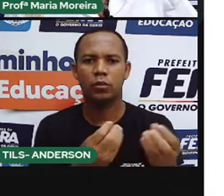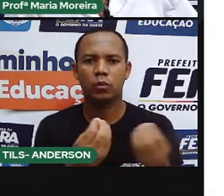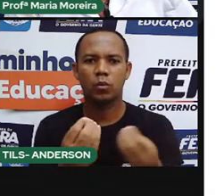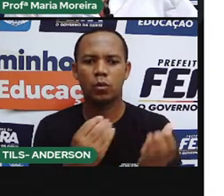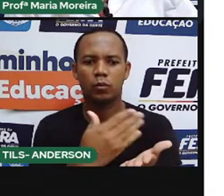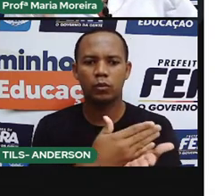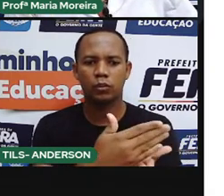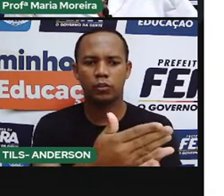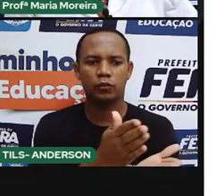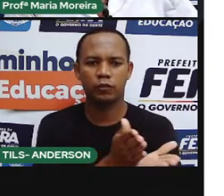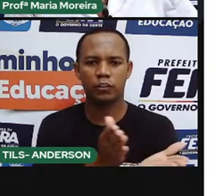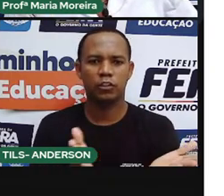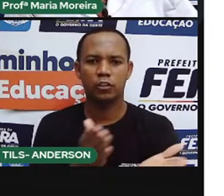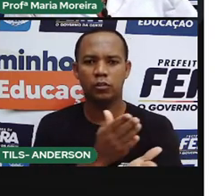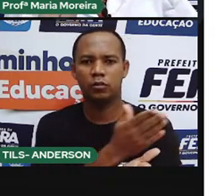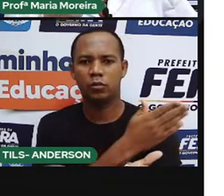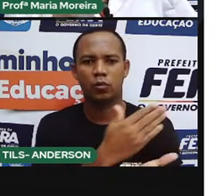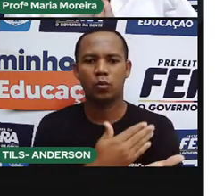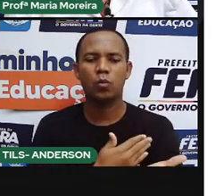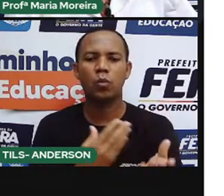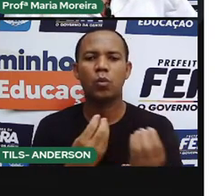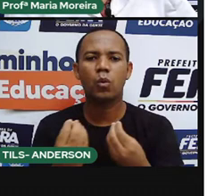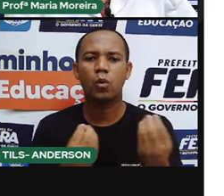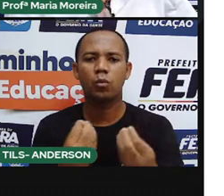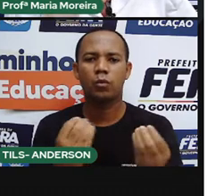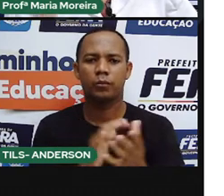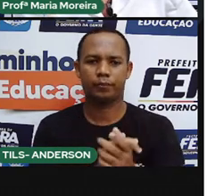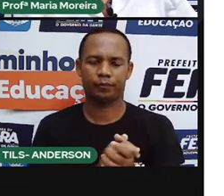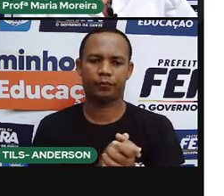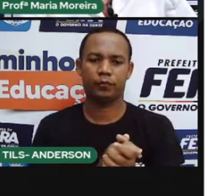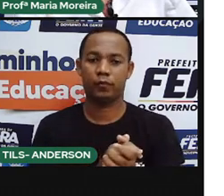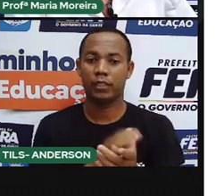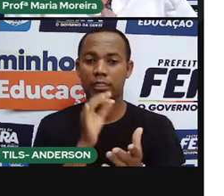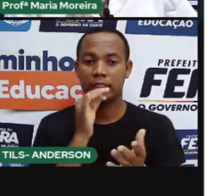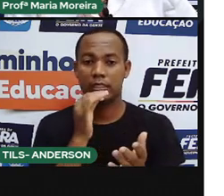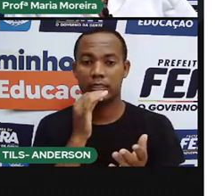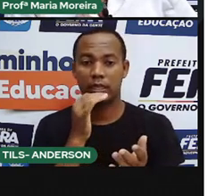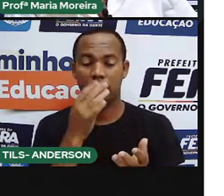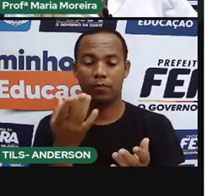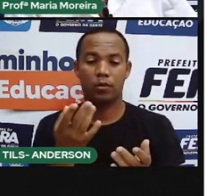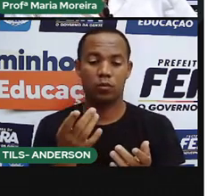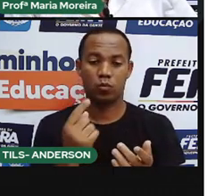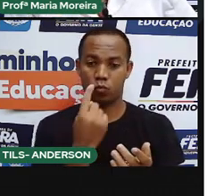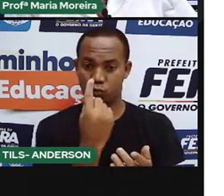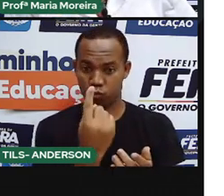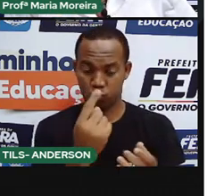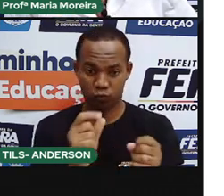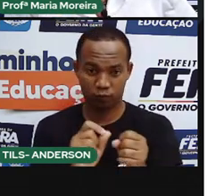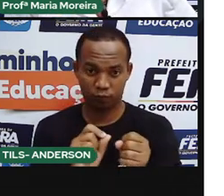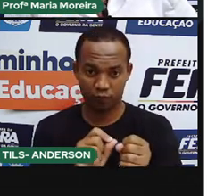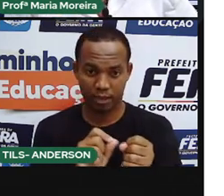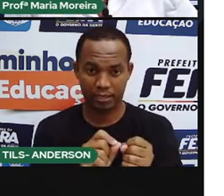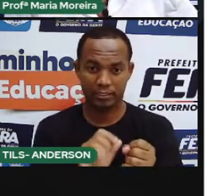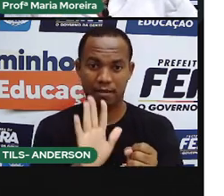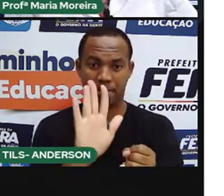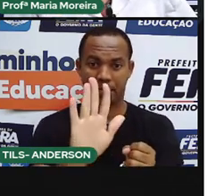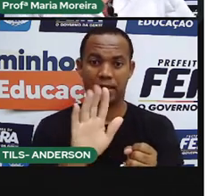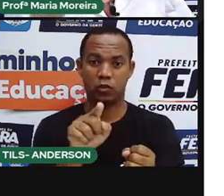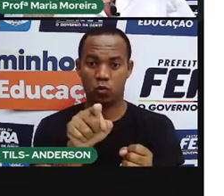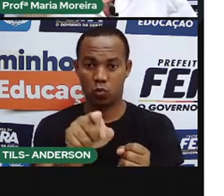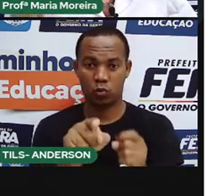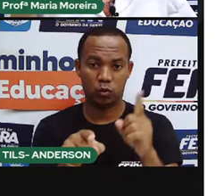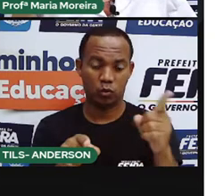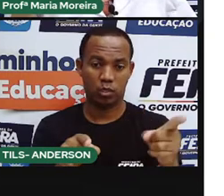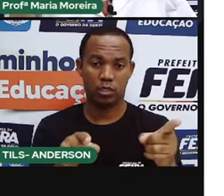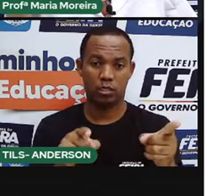forma igualitária. Porque se um produz, todos devem o quê? Usufruir, consumir aquilo ali. Então, olha,